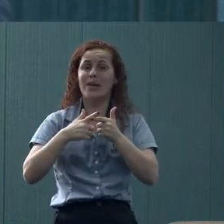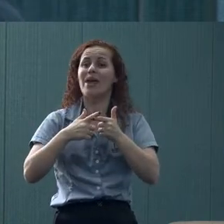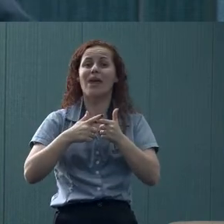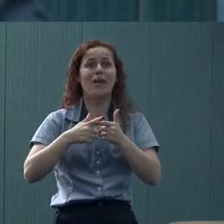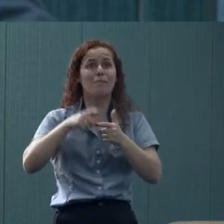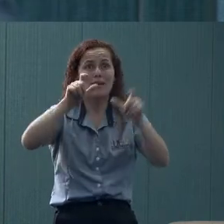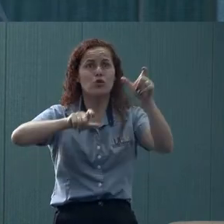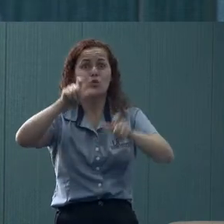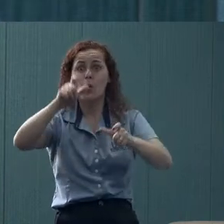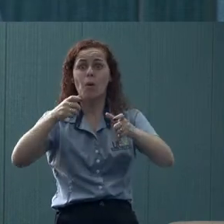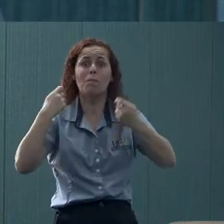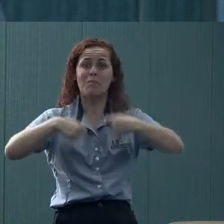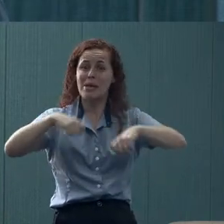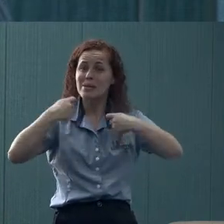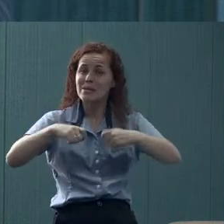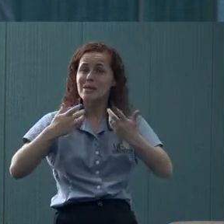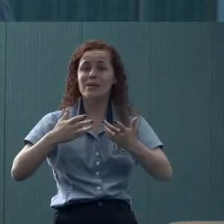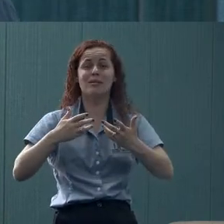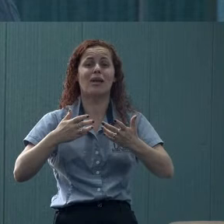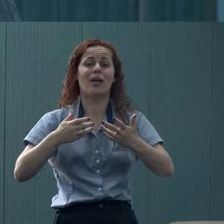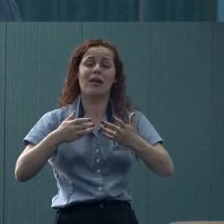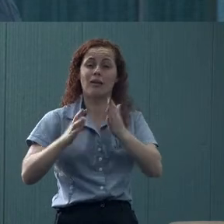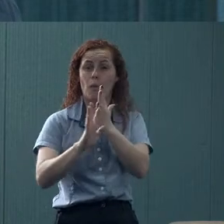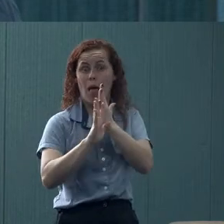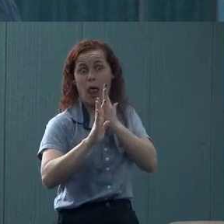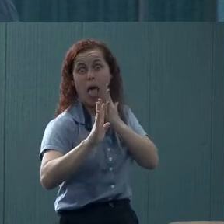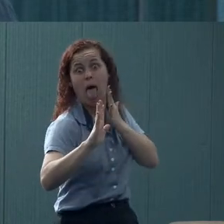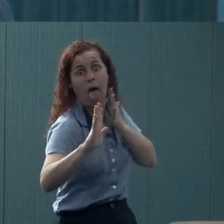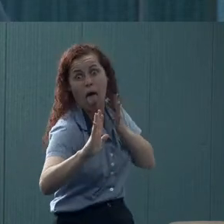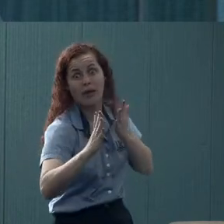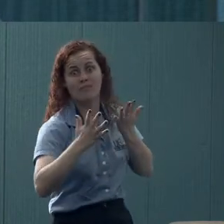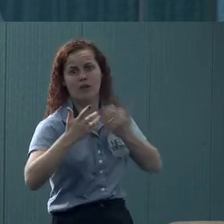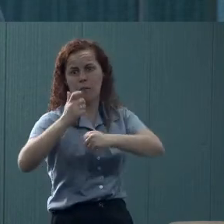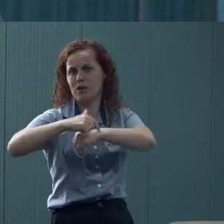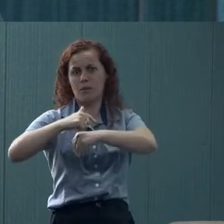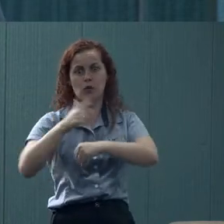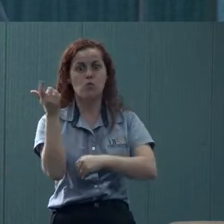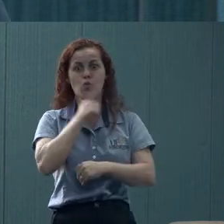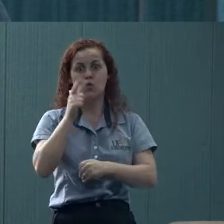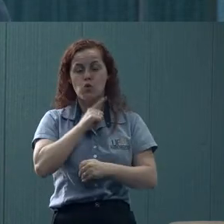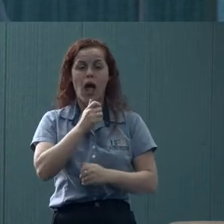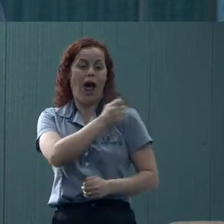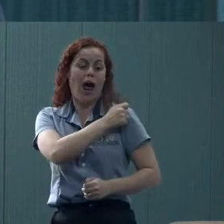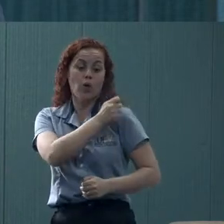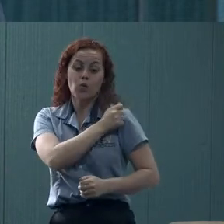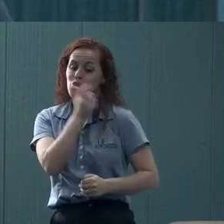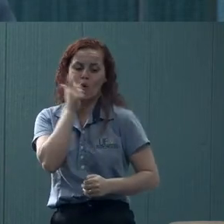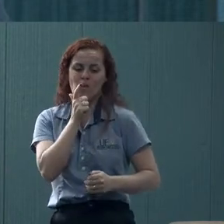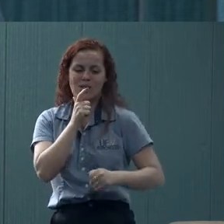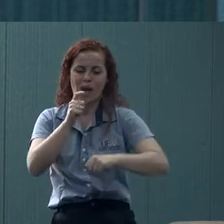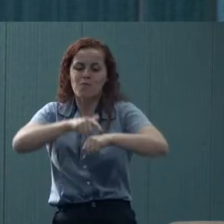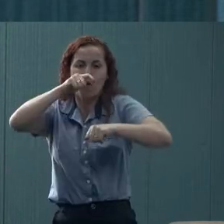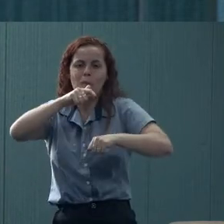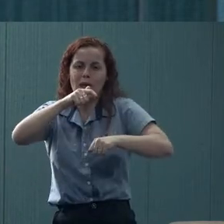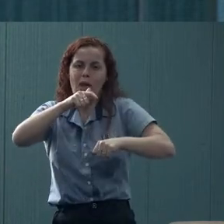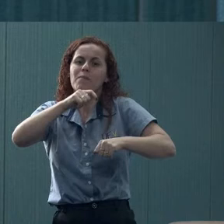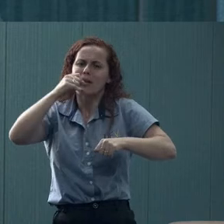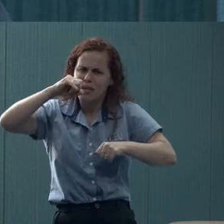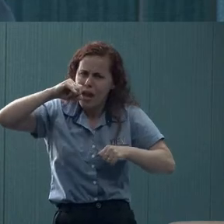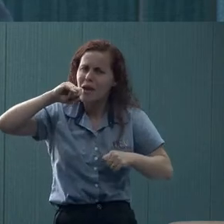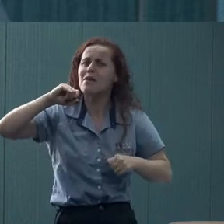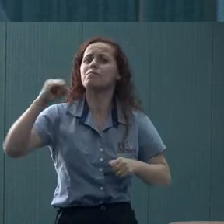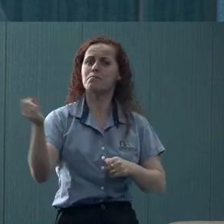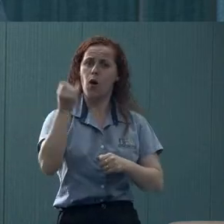que a possibilidade de atender, especialmente imediatamente. Então, às vezes o estudante não consegue uma vaga naquele momento, mas é importante ele